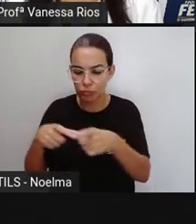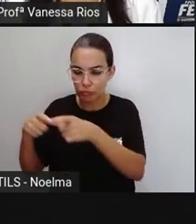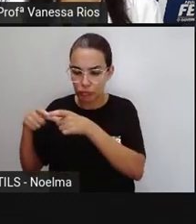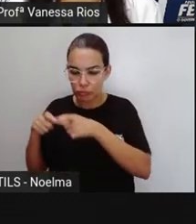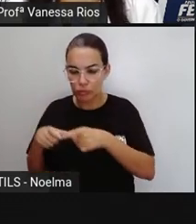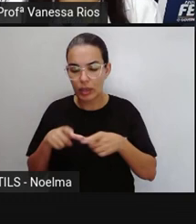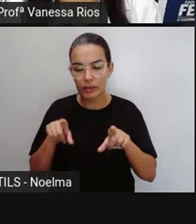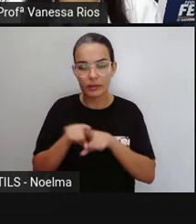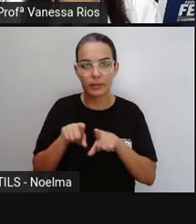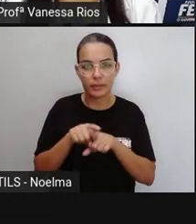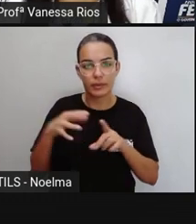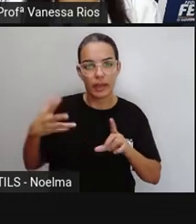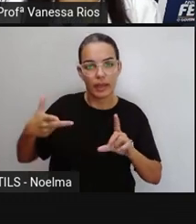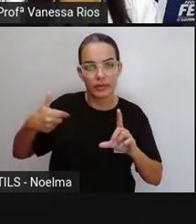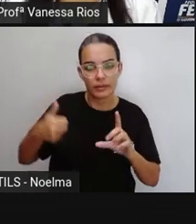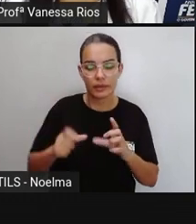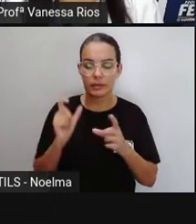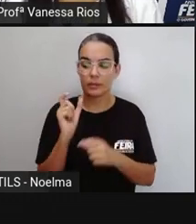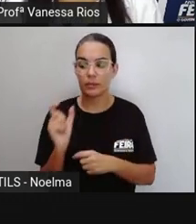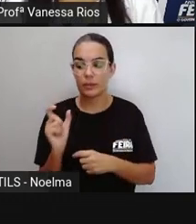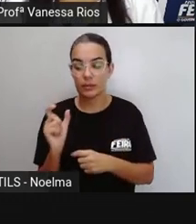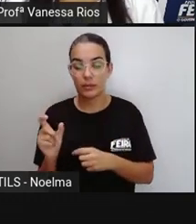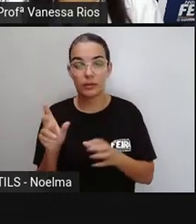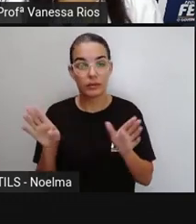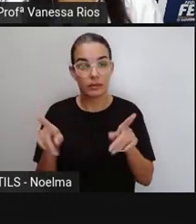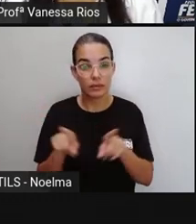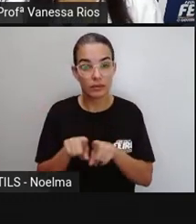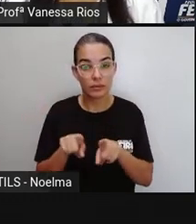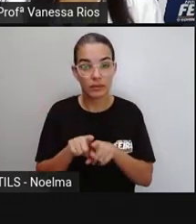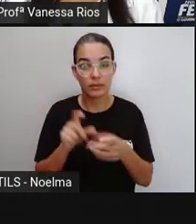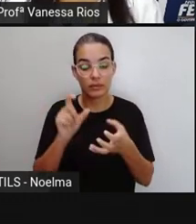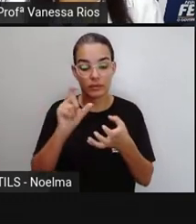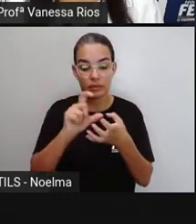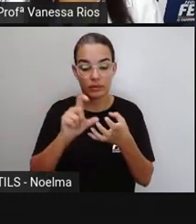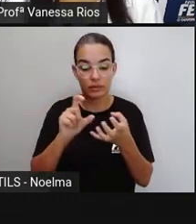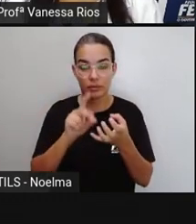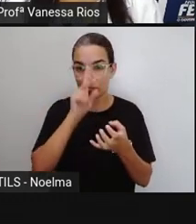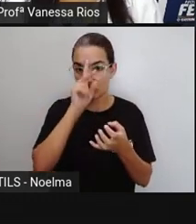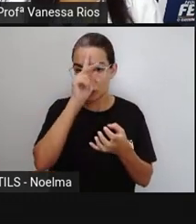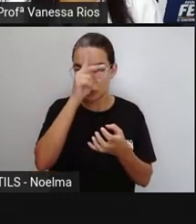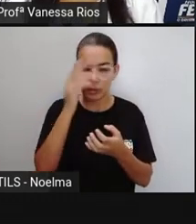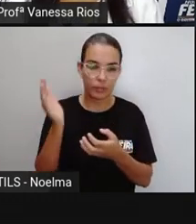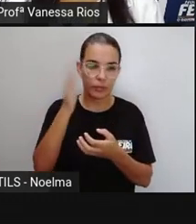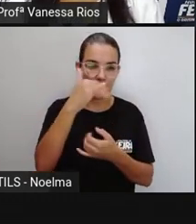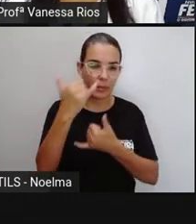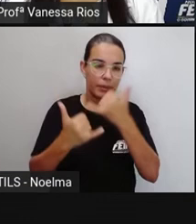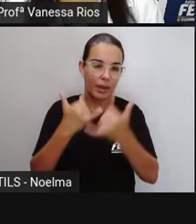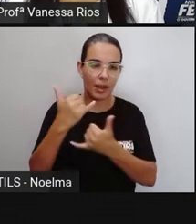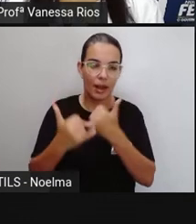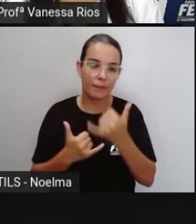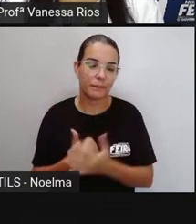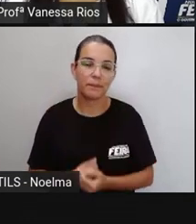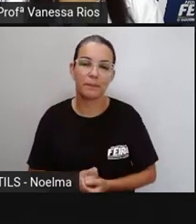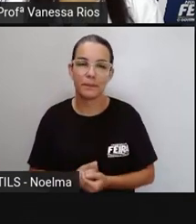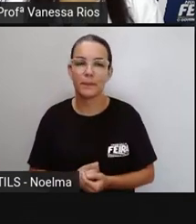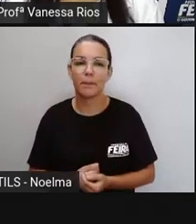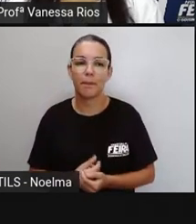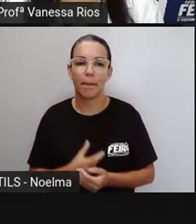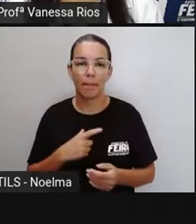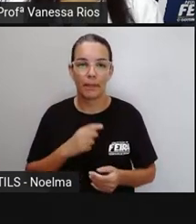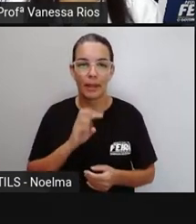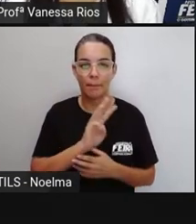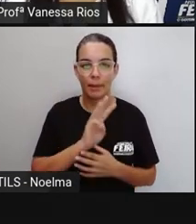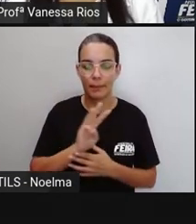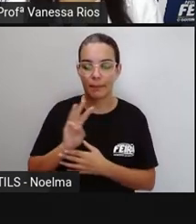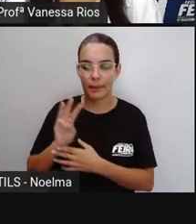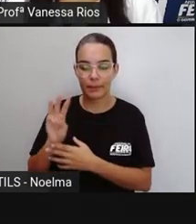classificação das palavras em relação à sílaba tônica. Então, vamos aprender brincando? A pró traz aí um link